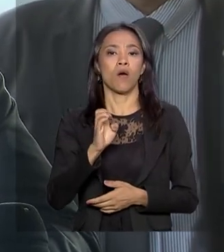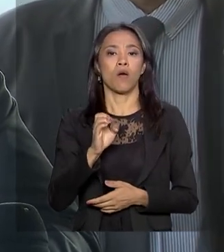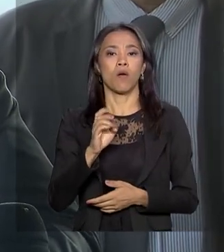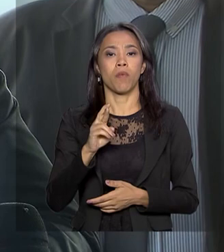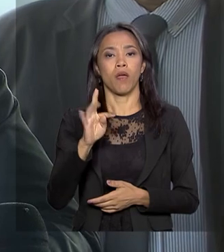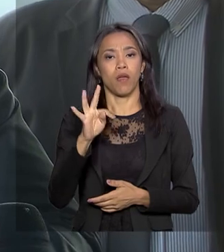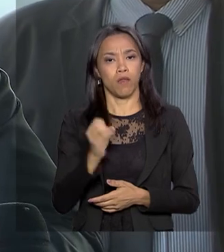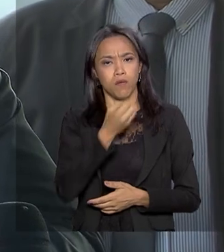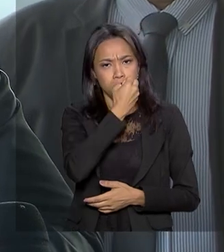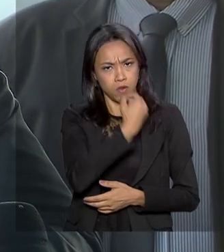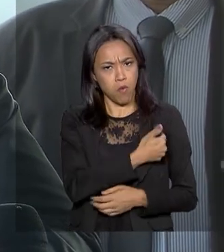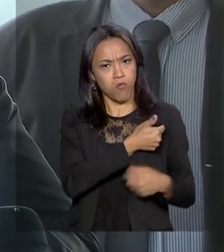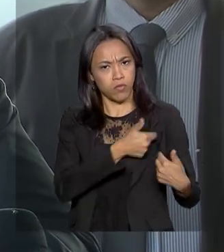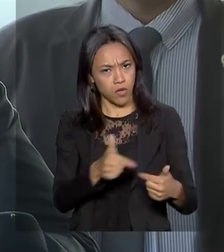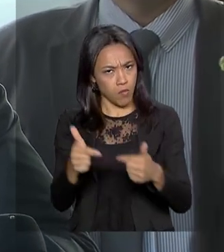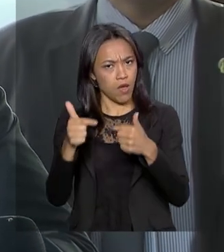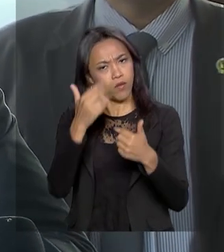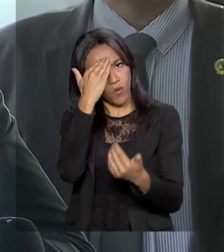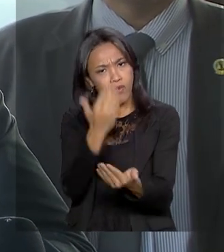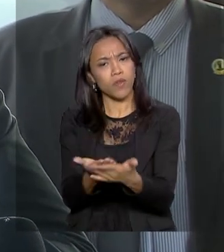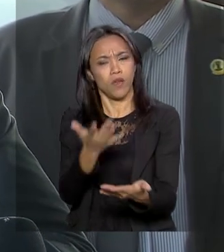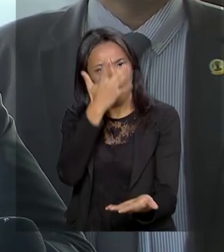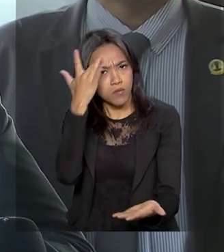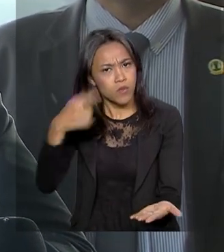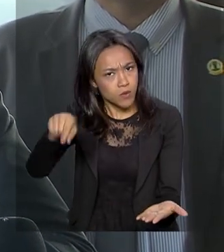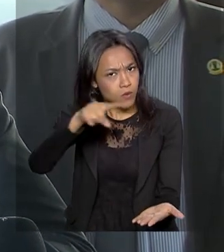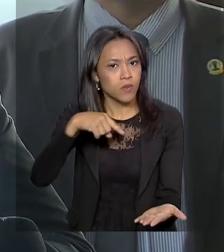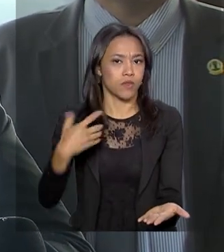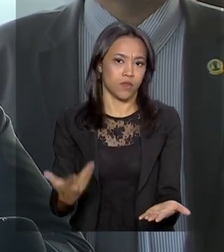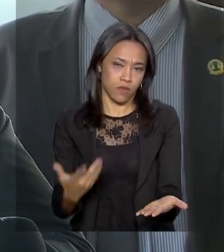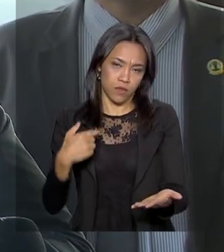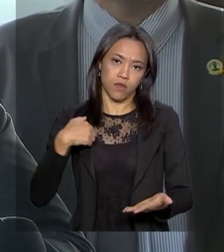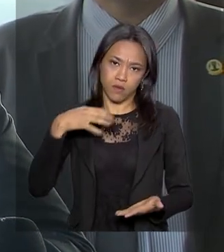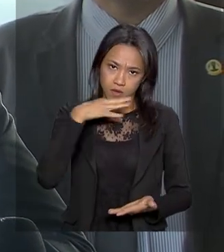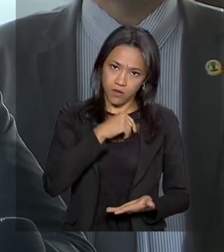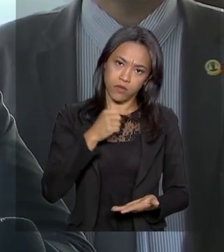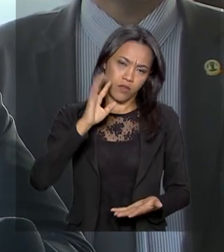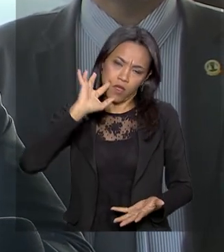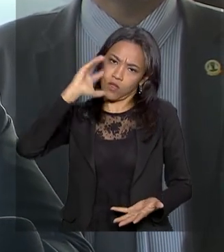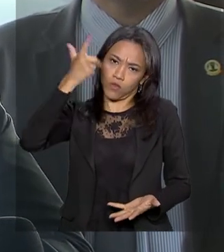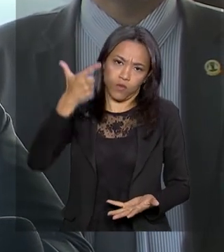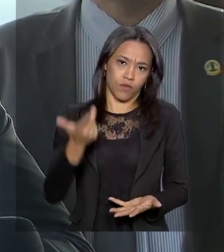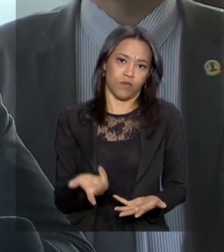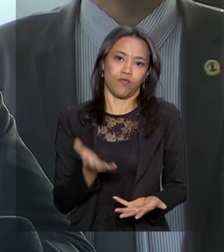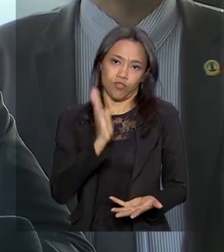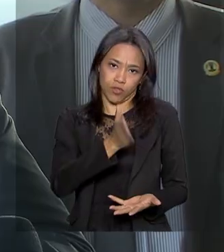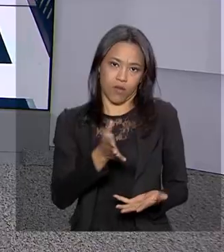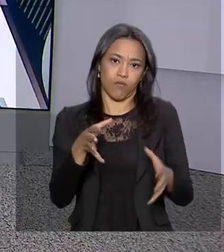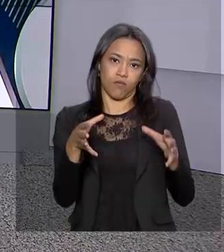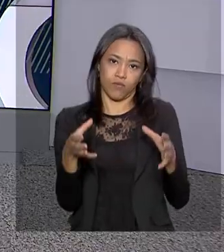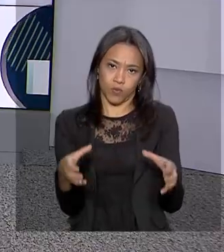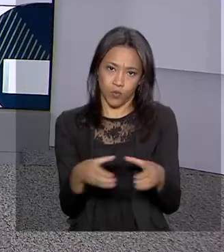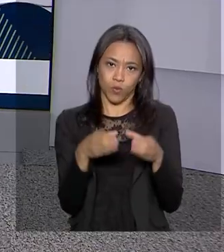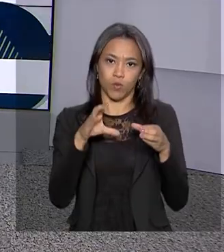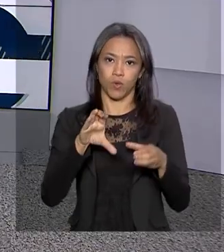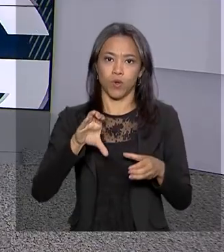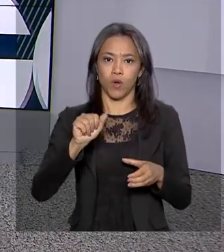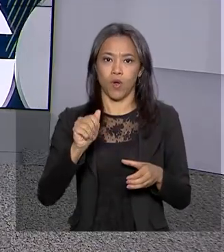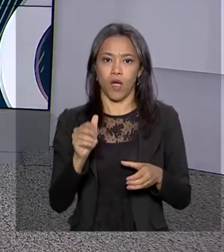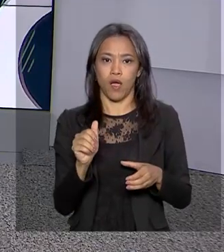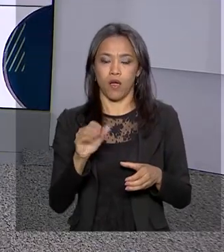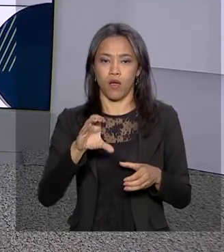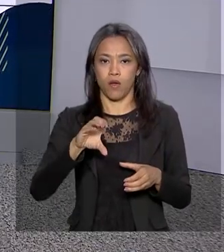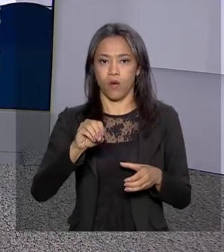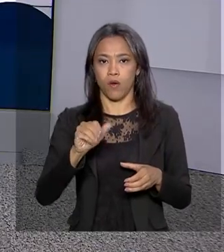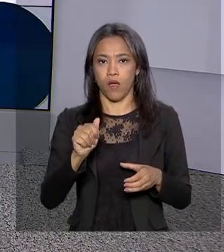confiar nas pessoas. Então, eu acho que a questão do... está resolvida a questão do COAF. Está resolvida. E agora há